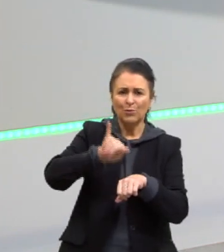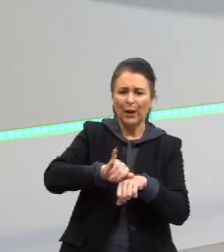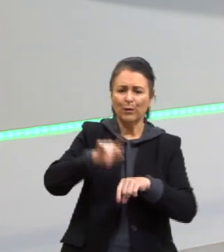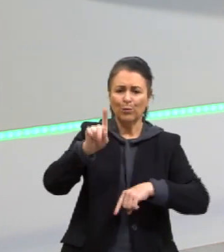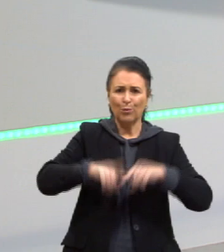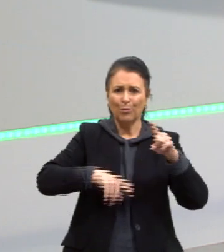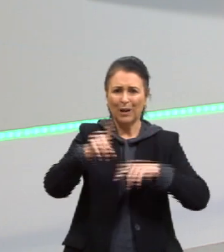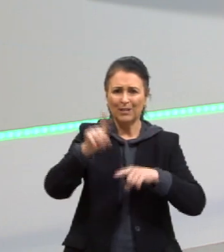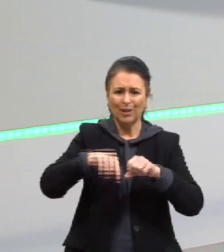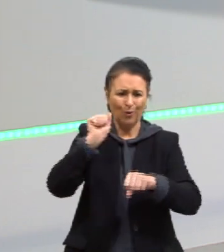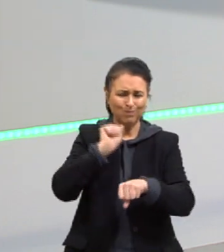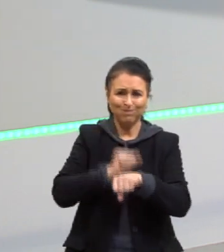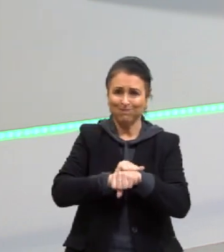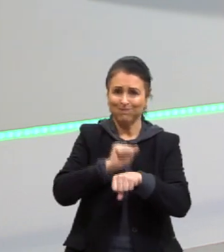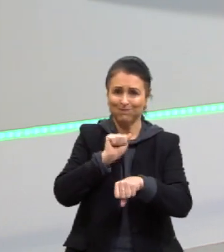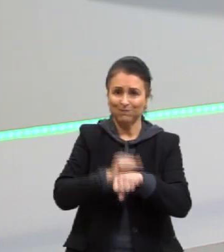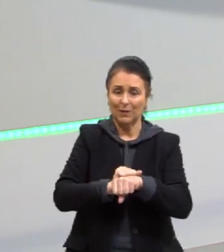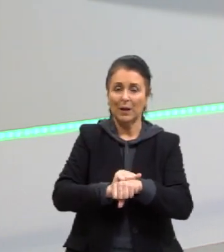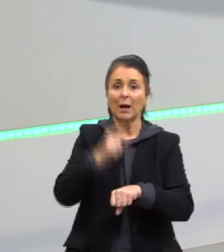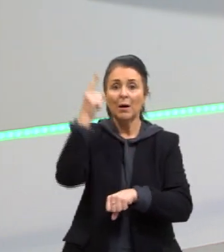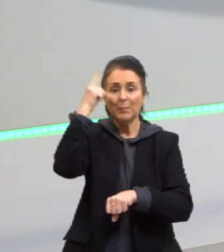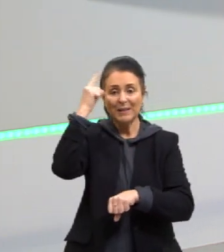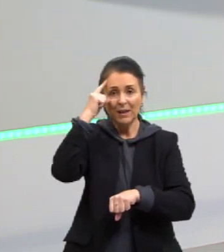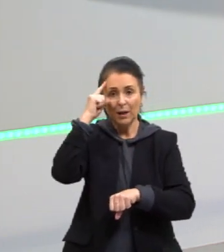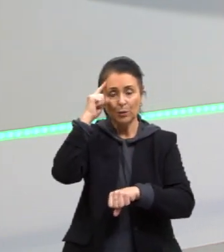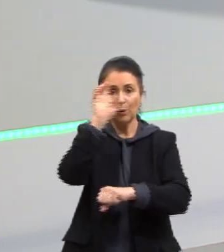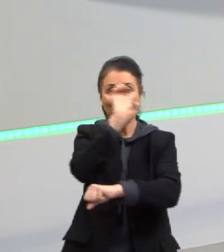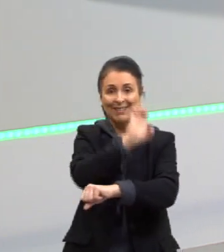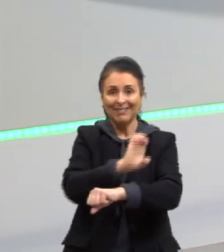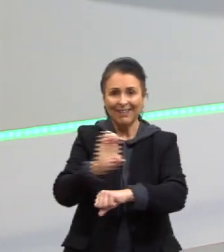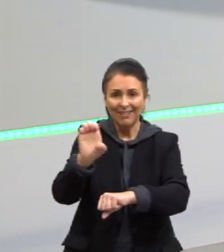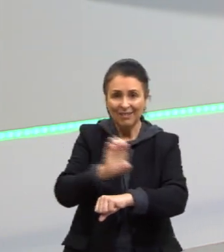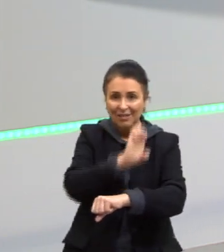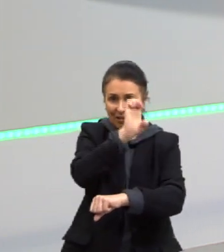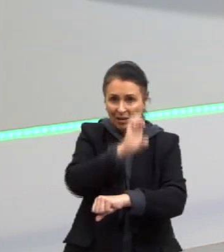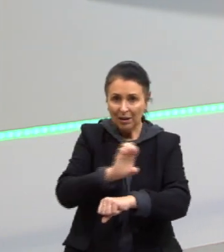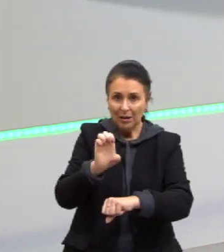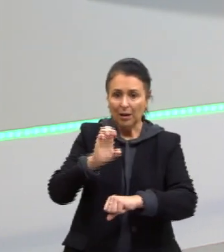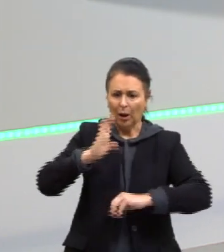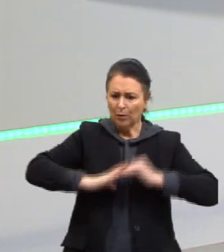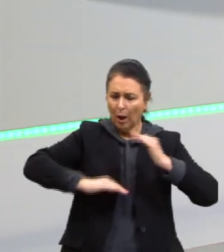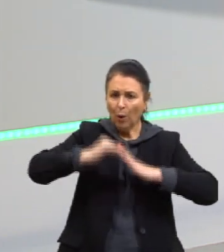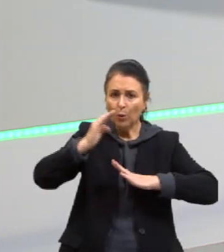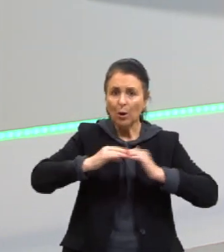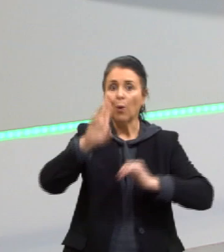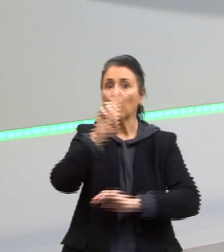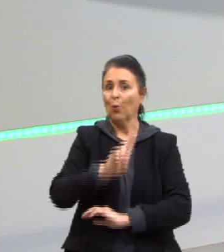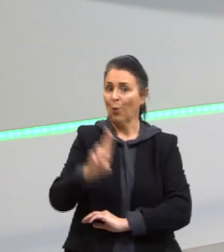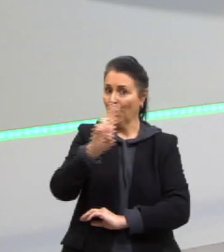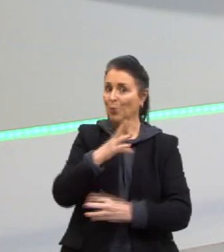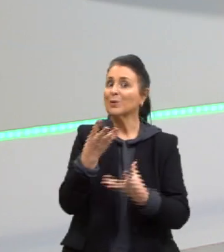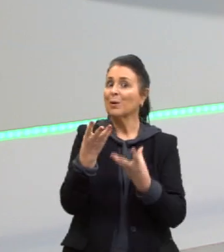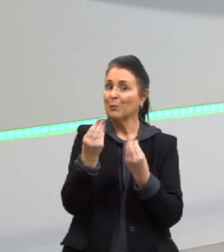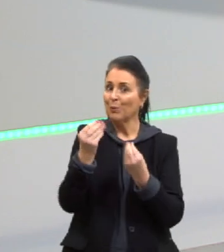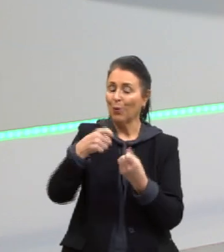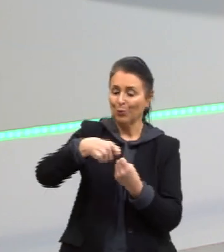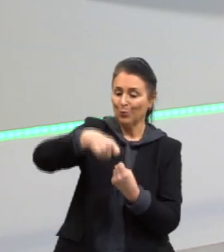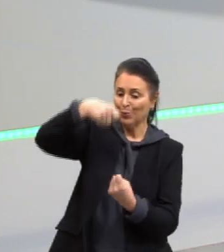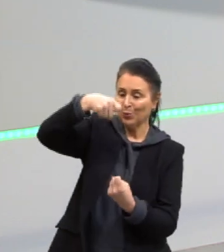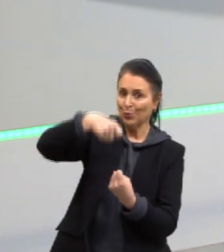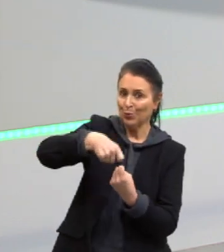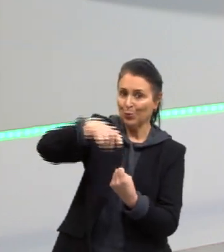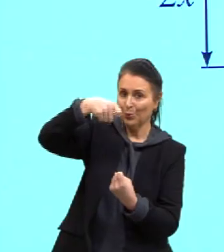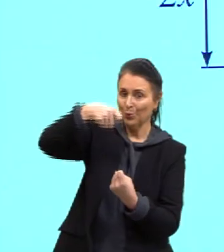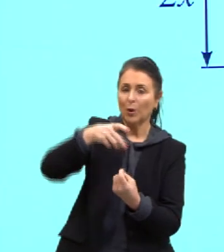pensando assim, o contexto da engenharia civil, por exemplo. Acabam utilizando bastante essa questão da elasticidade. Uma